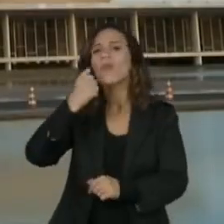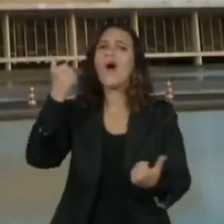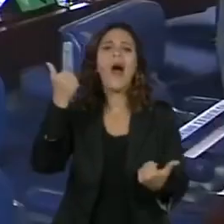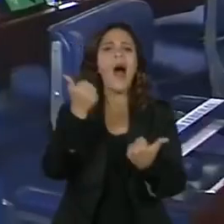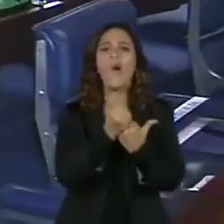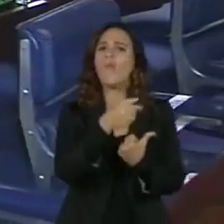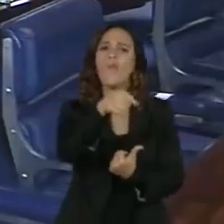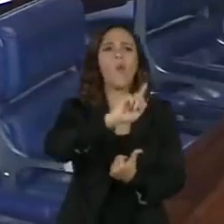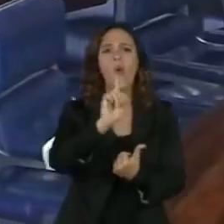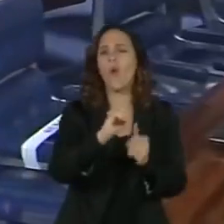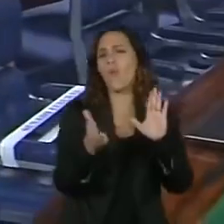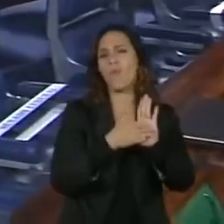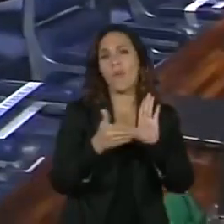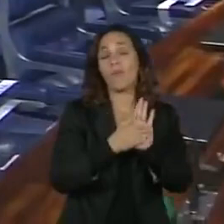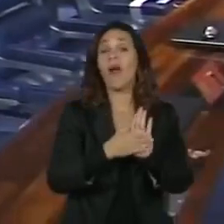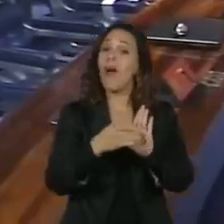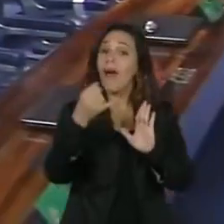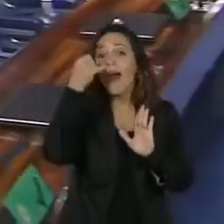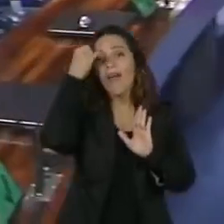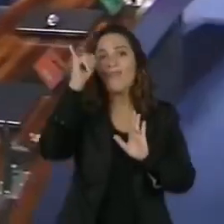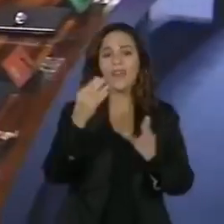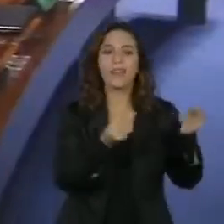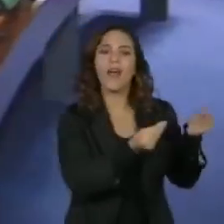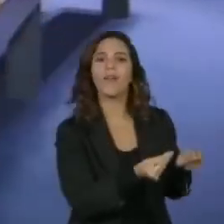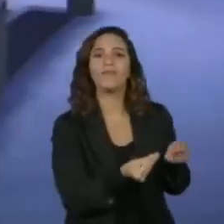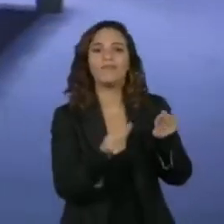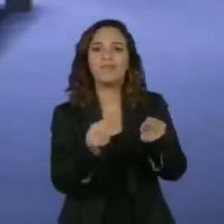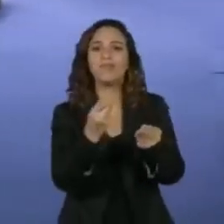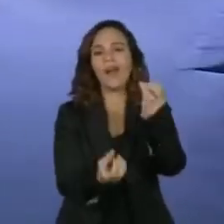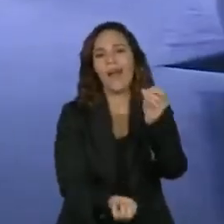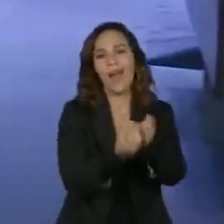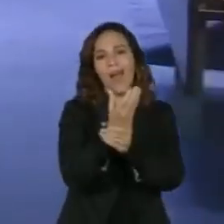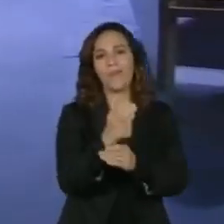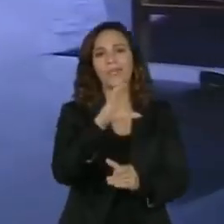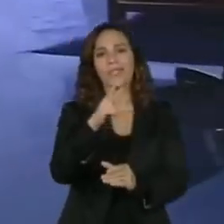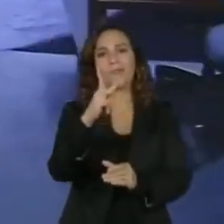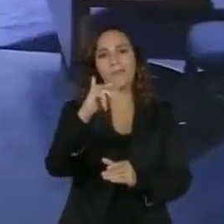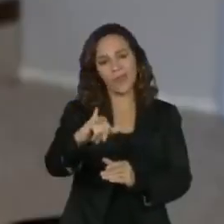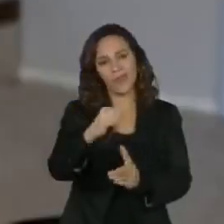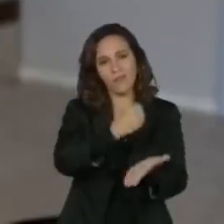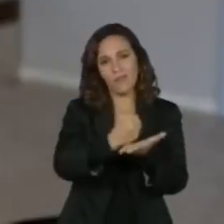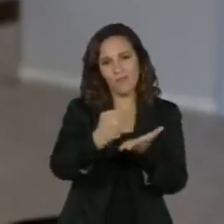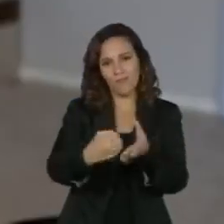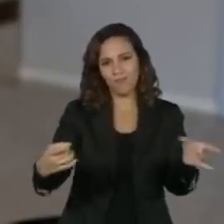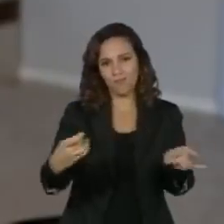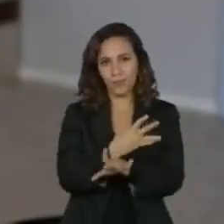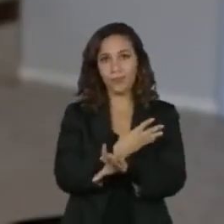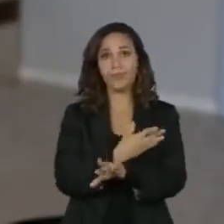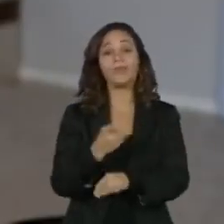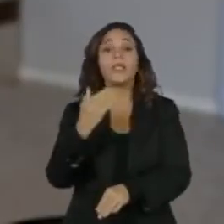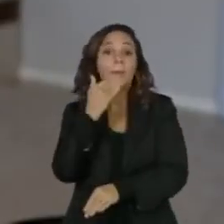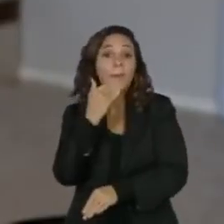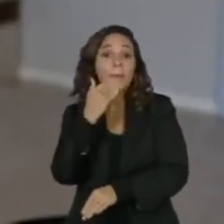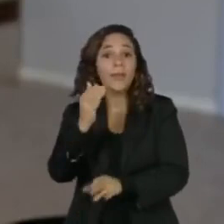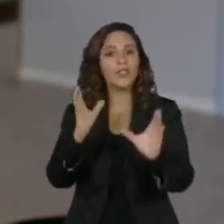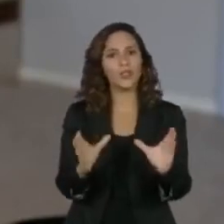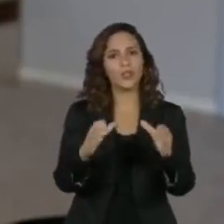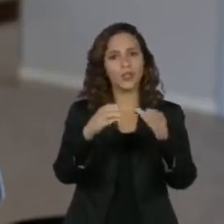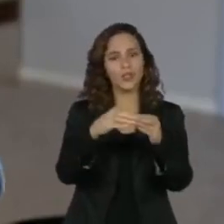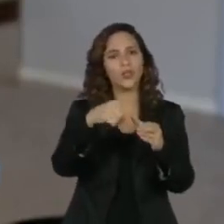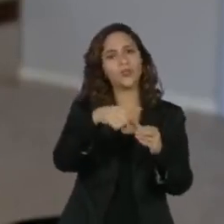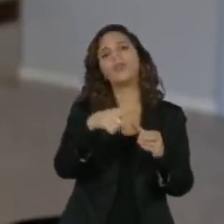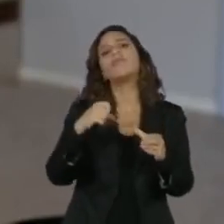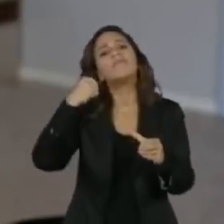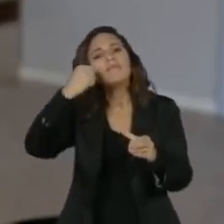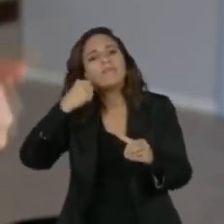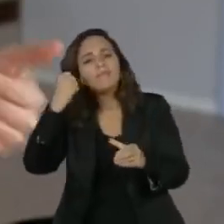à proposta antes que o requerimento para a criação da CPI seja protocolado. O pedido de criação da Comissão Parlamentar de